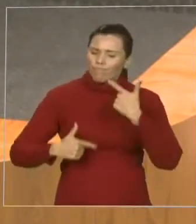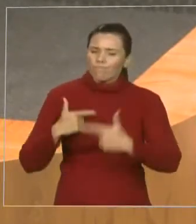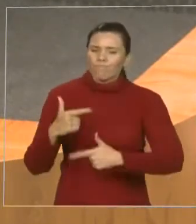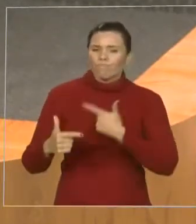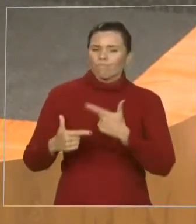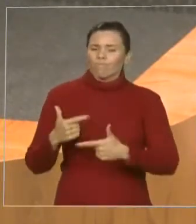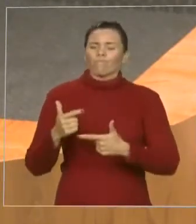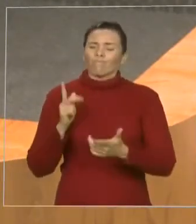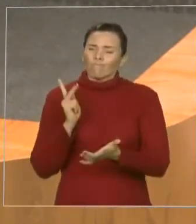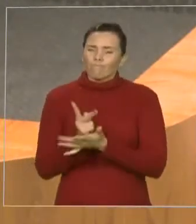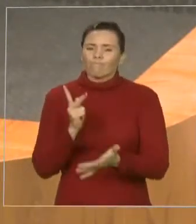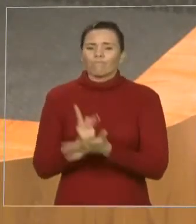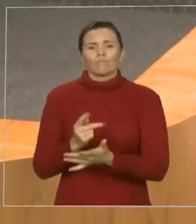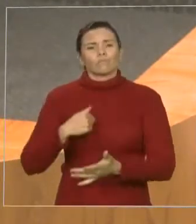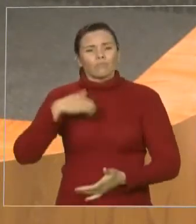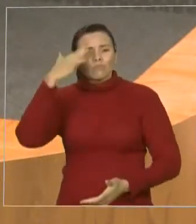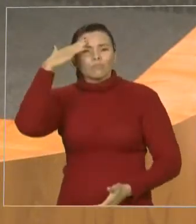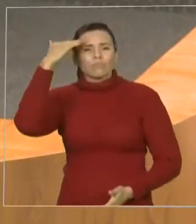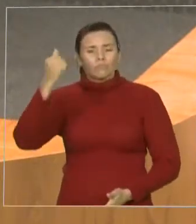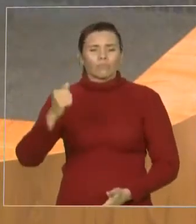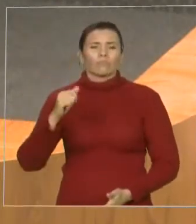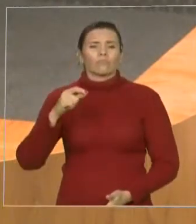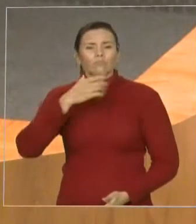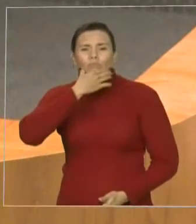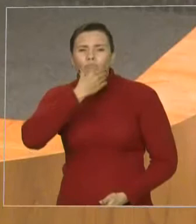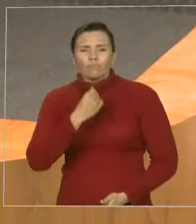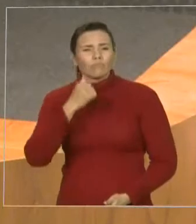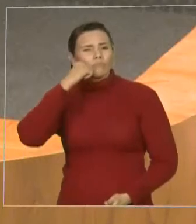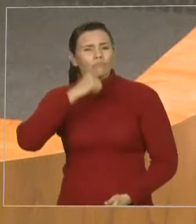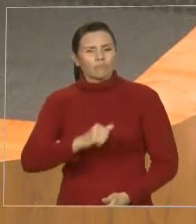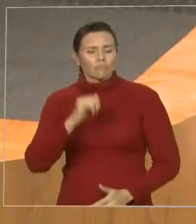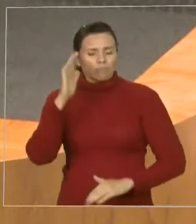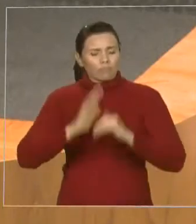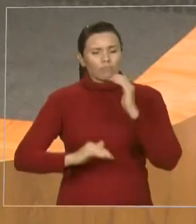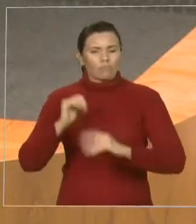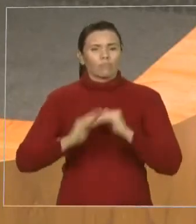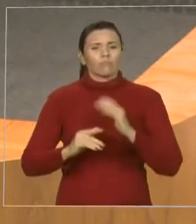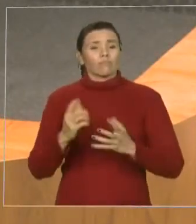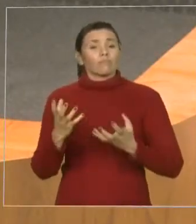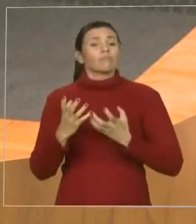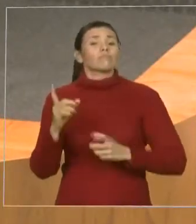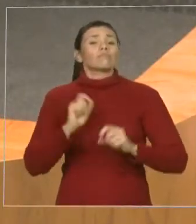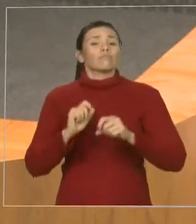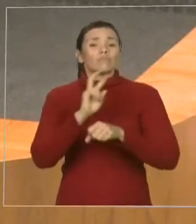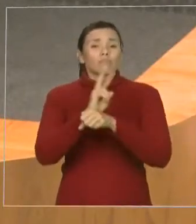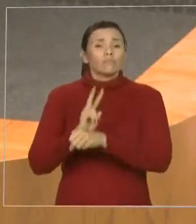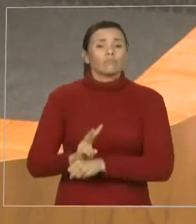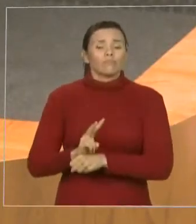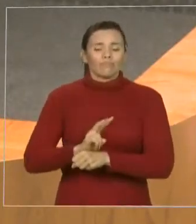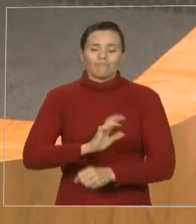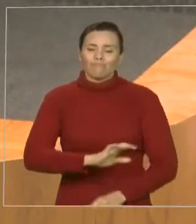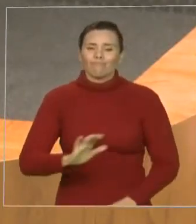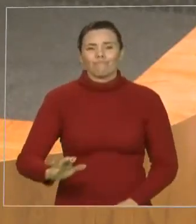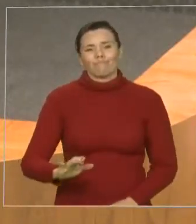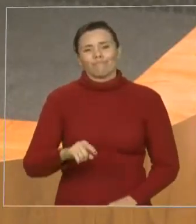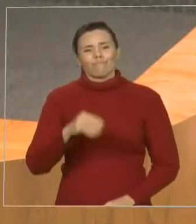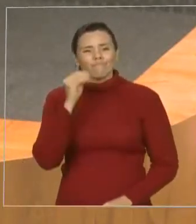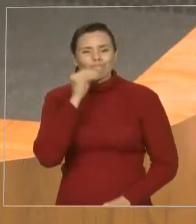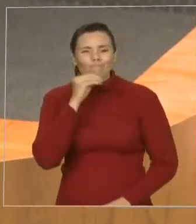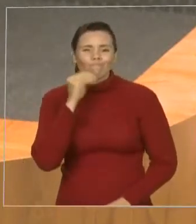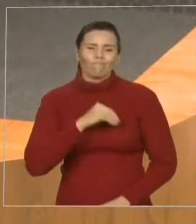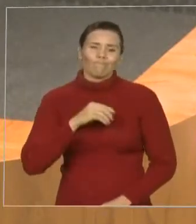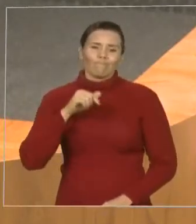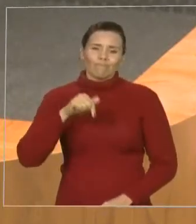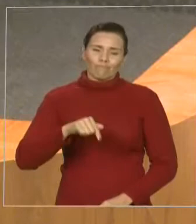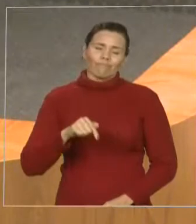obstinados que querem a proteção das nossas crianças e adolescentes, que é a parte mais vulnerável da sociedade e que nós precisamos amparar.